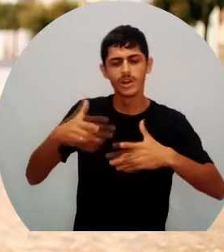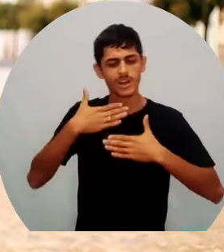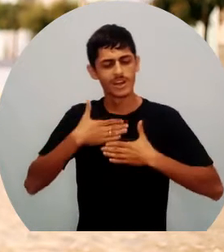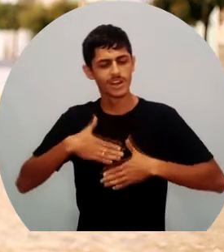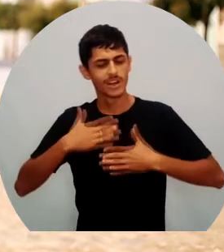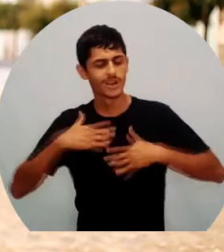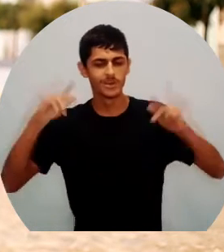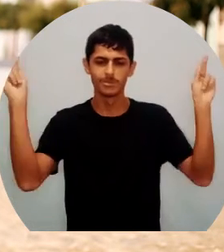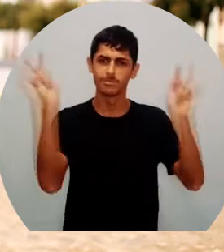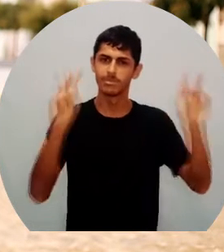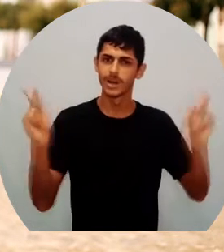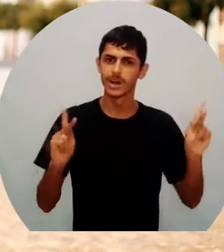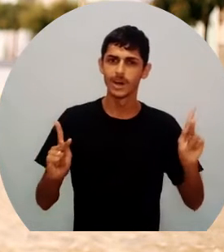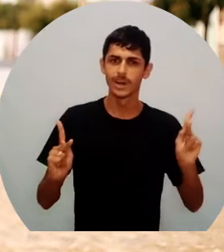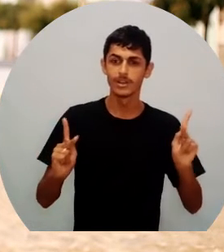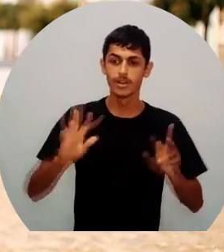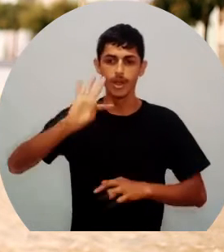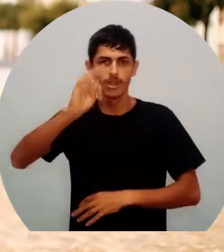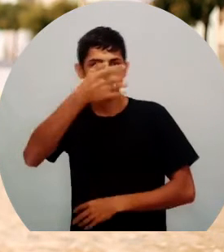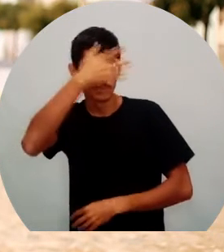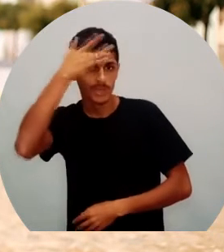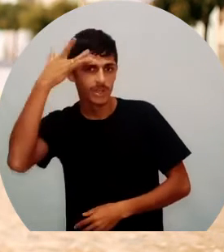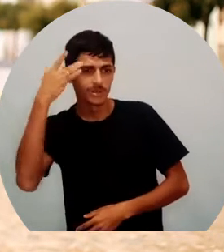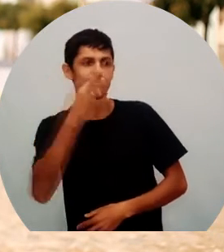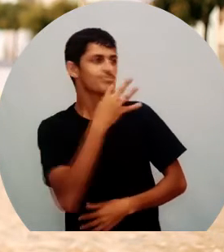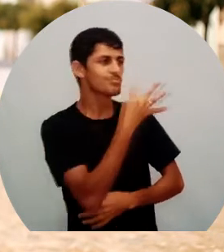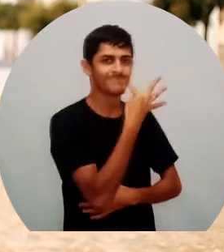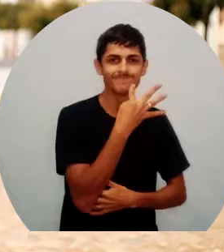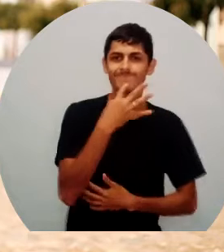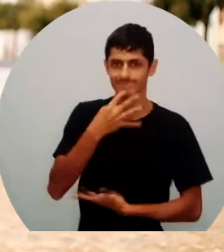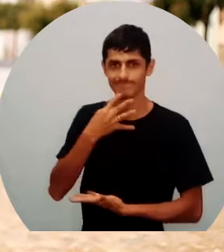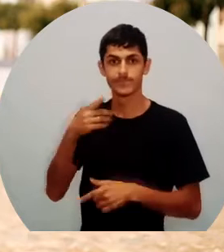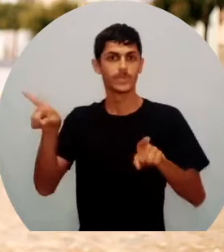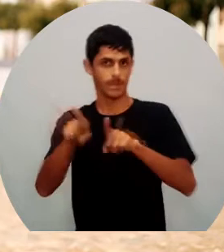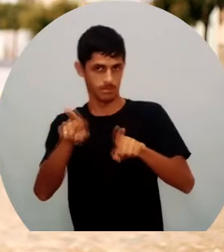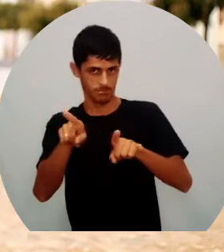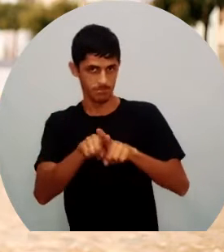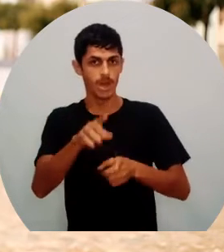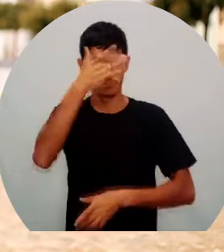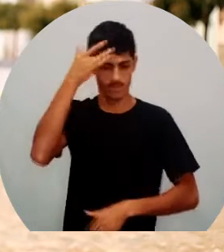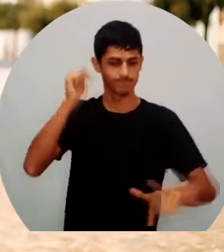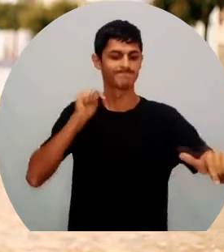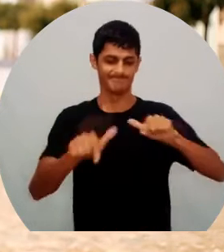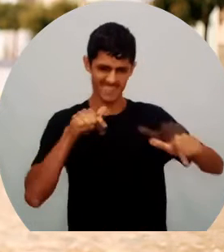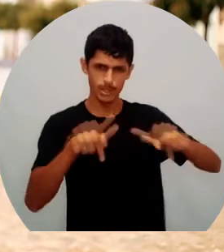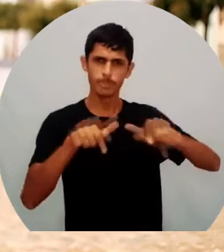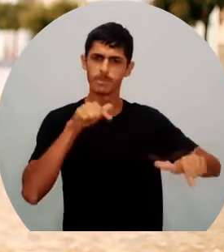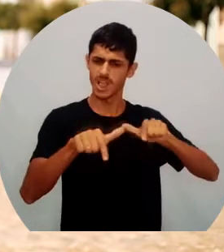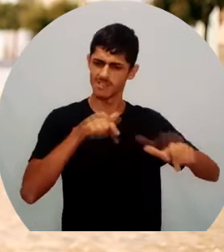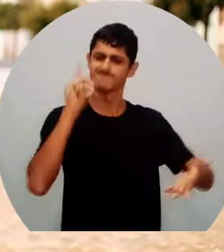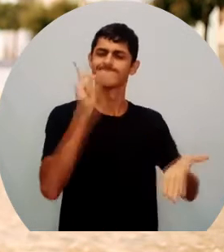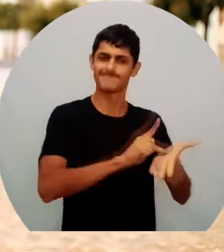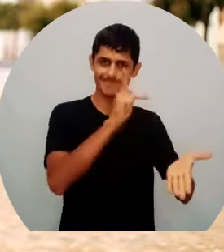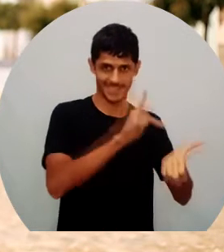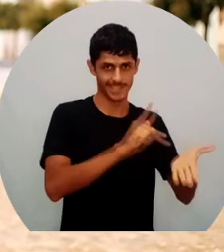todo mundo se conhece. Mas uma vila também de povo trabalhador. Pois aqui há exemplo de Santa Cruz e de toda essa região,